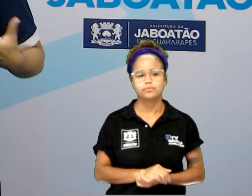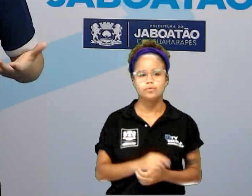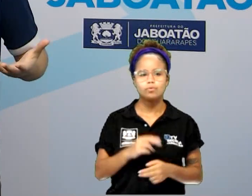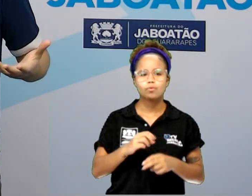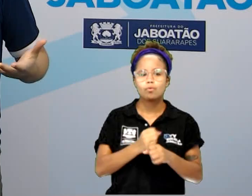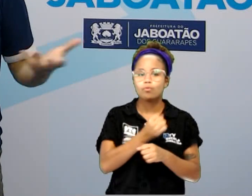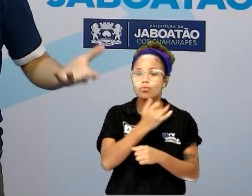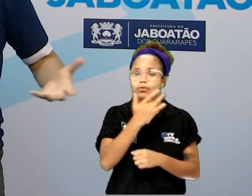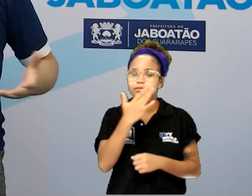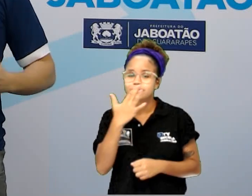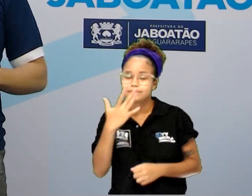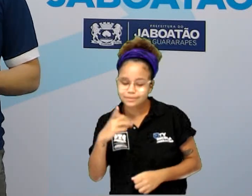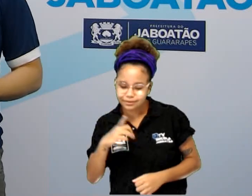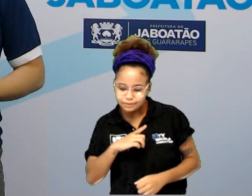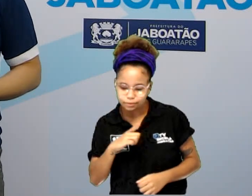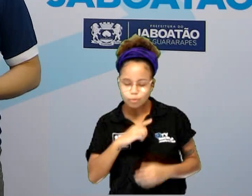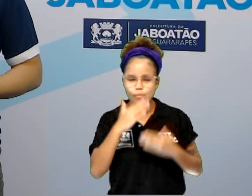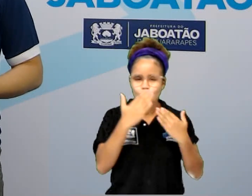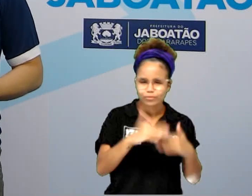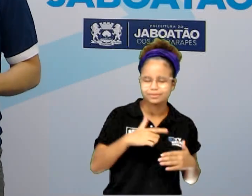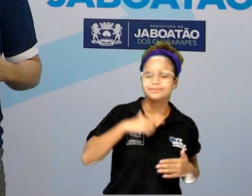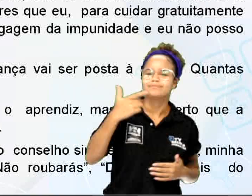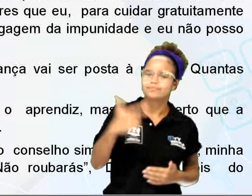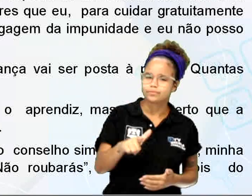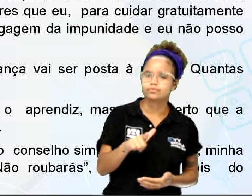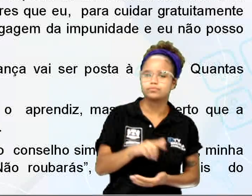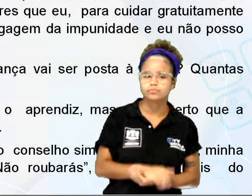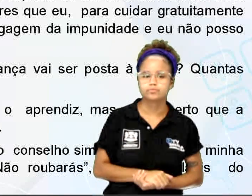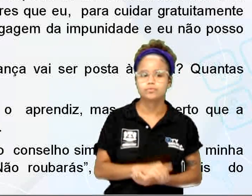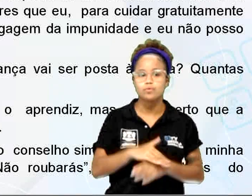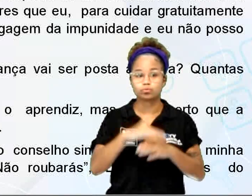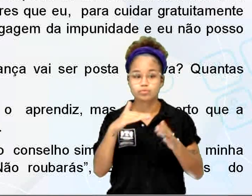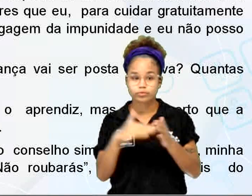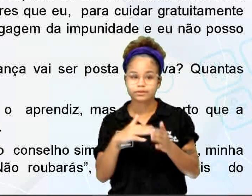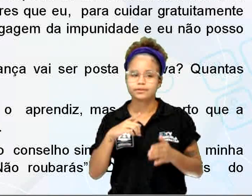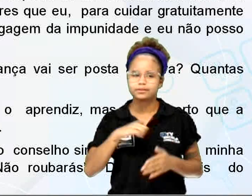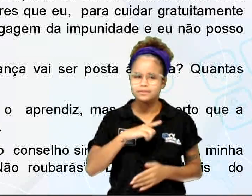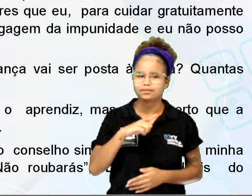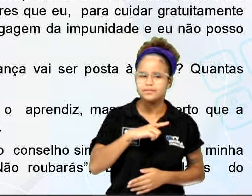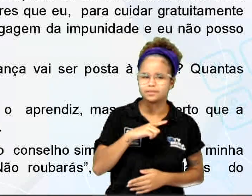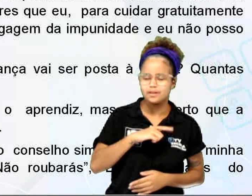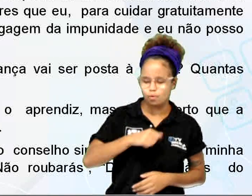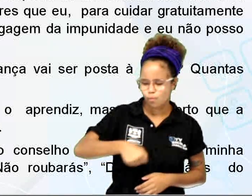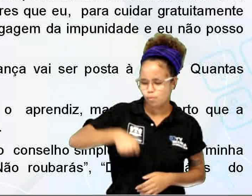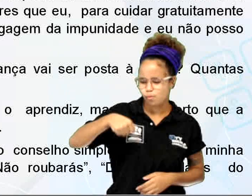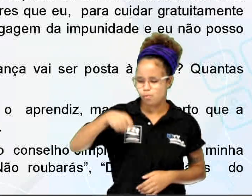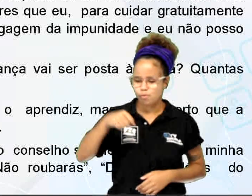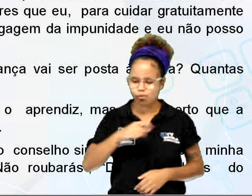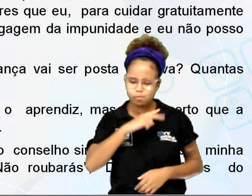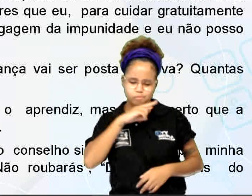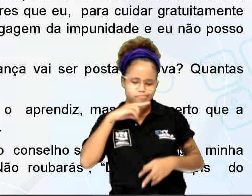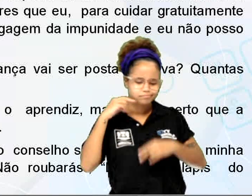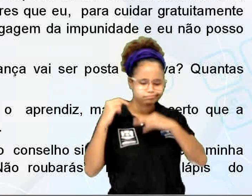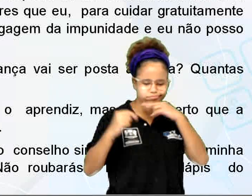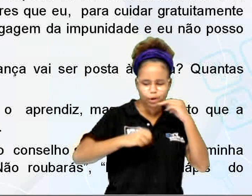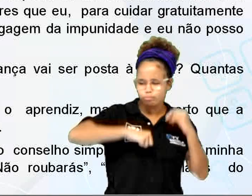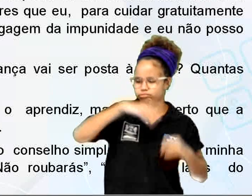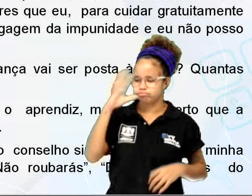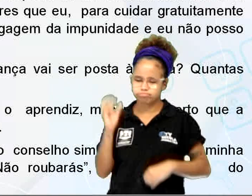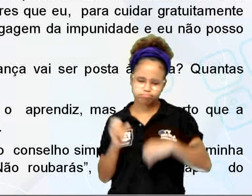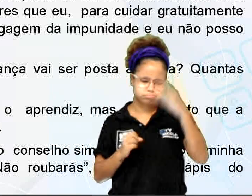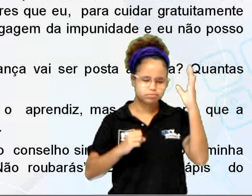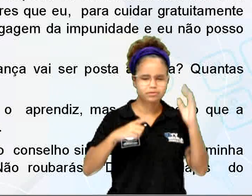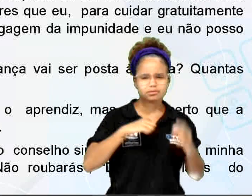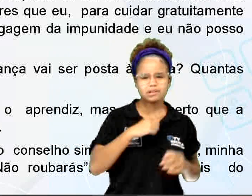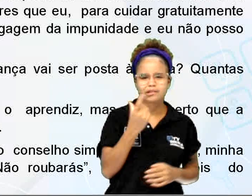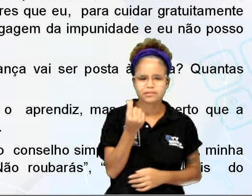quantas provas terá ela que passar? Tudo isso que está aí no ar, malas, cuecas que voam entupidas de dinheiro,